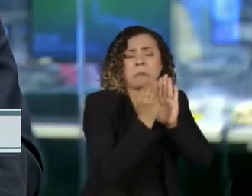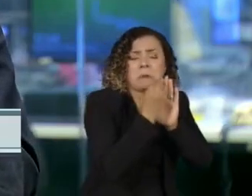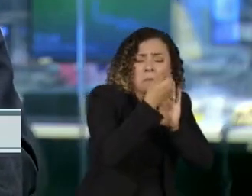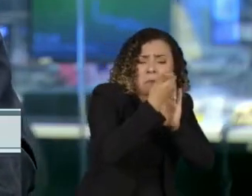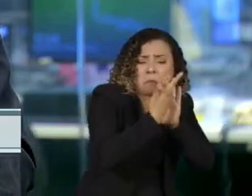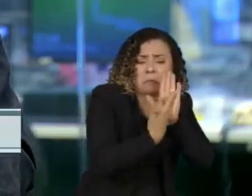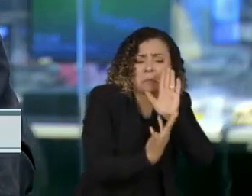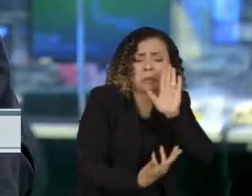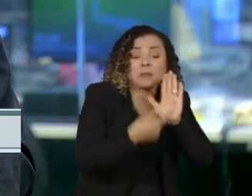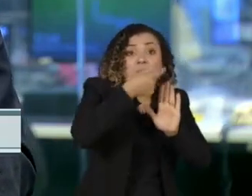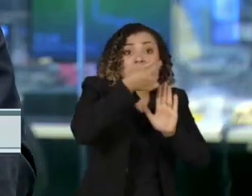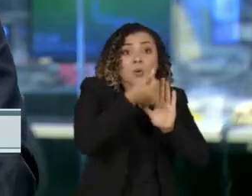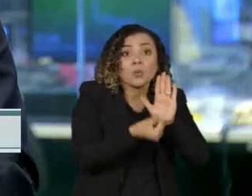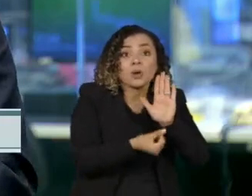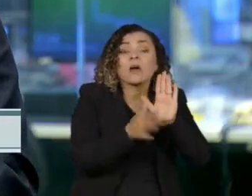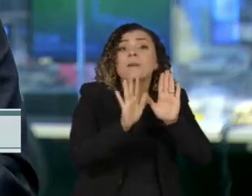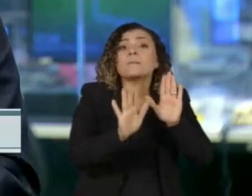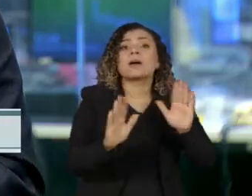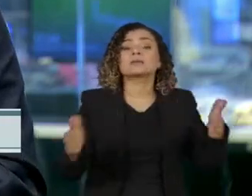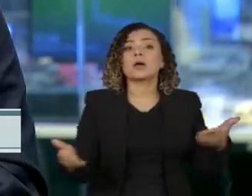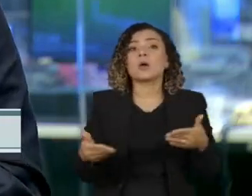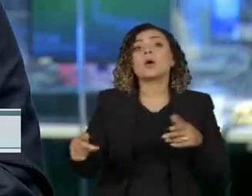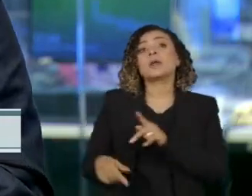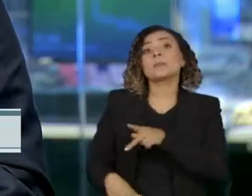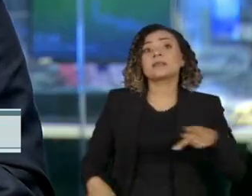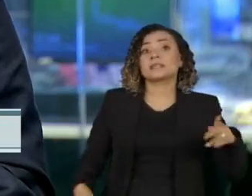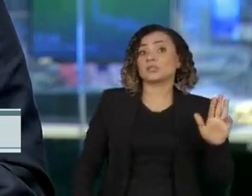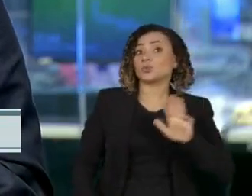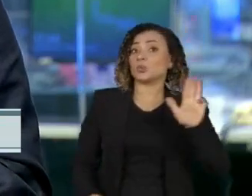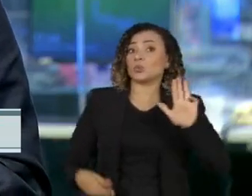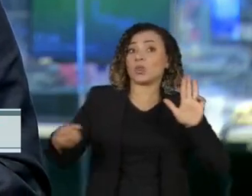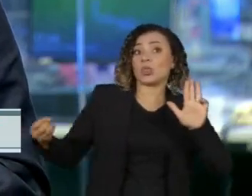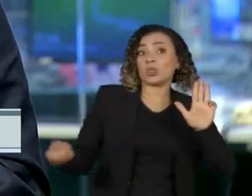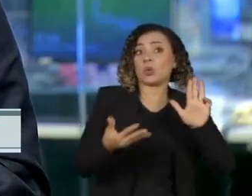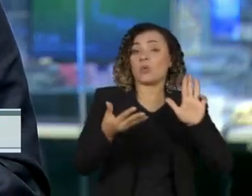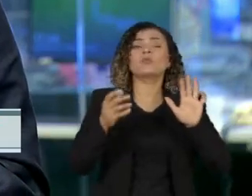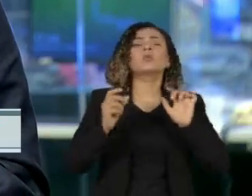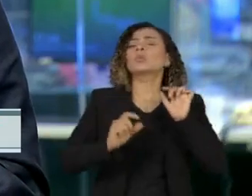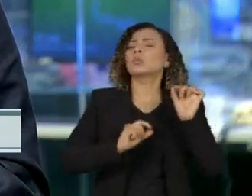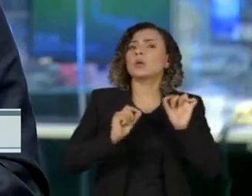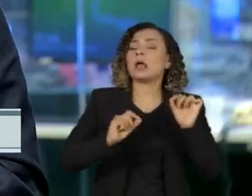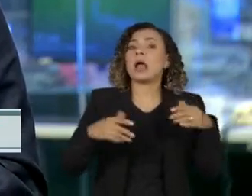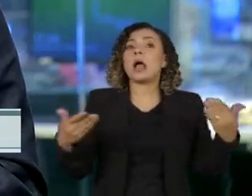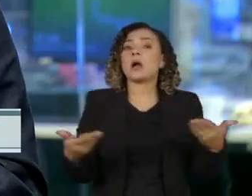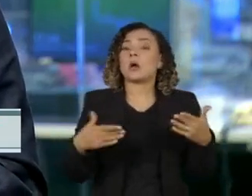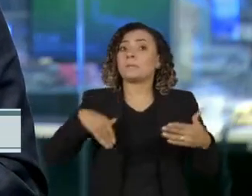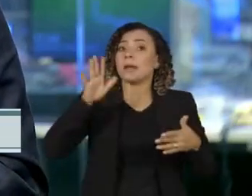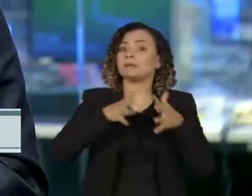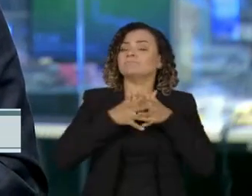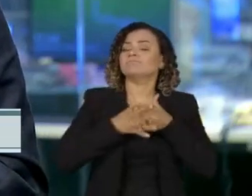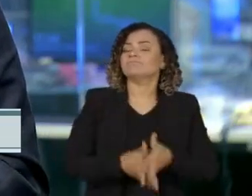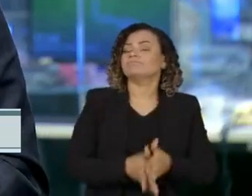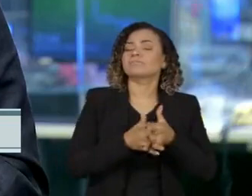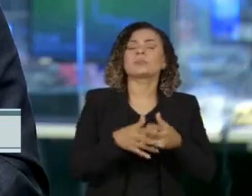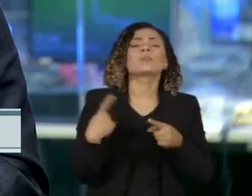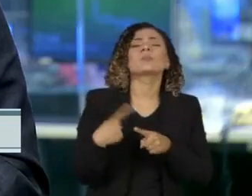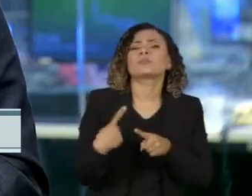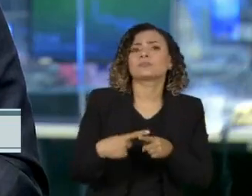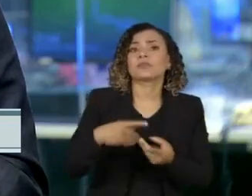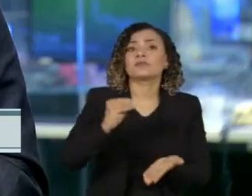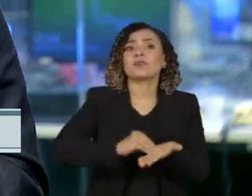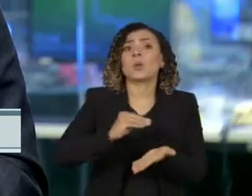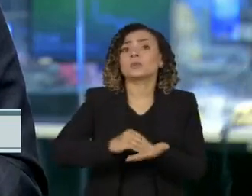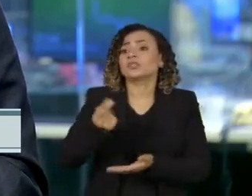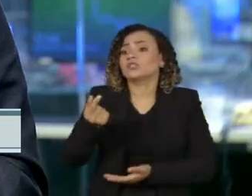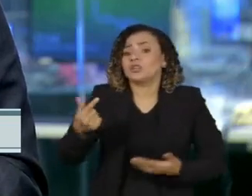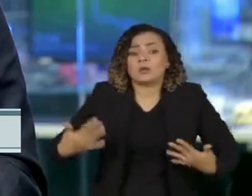ano, a tarefa do próximo inquilino do Planalto, o presidente eleito, Luiz Inácio Rola da Silva, parece bem mais complicada. Falta muito dinheiro,